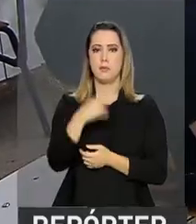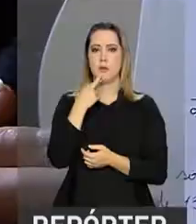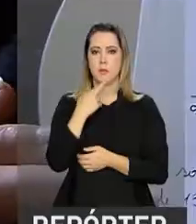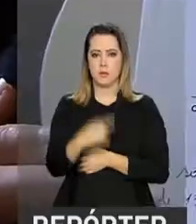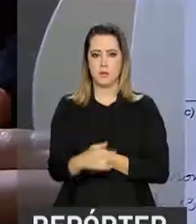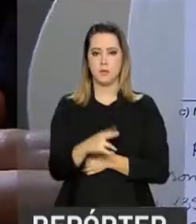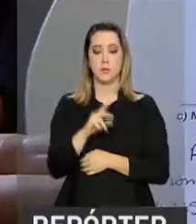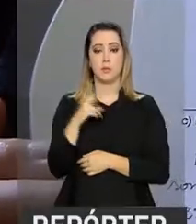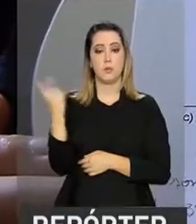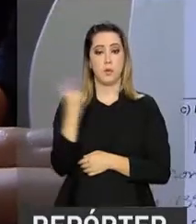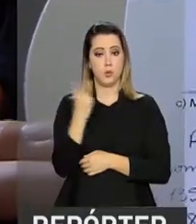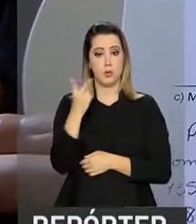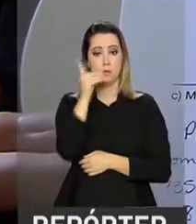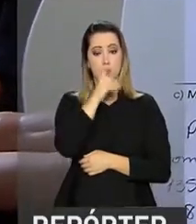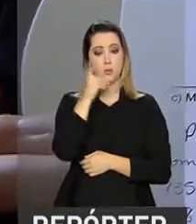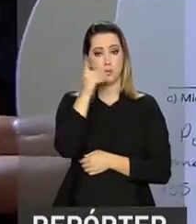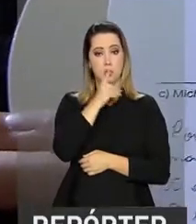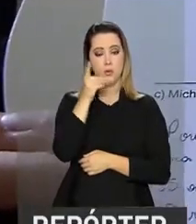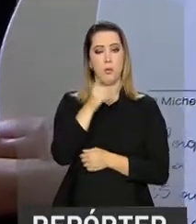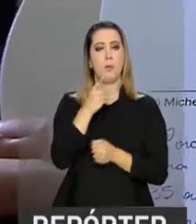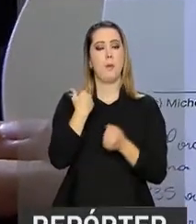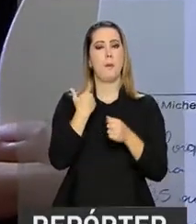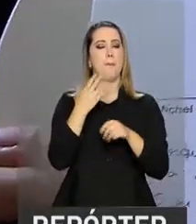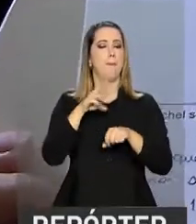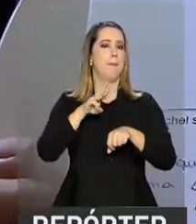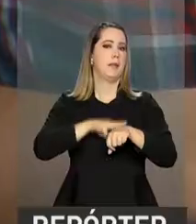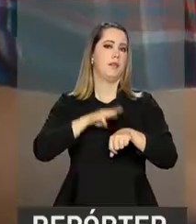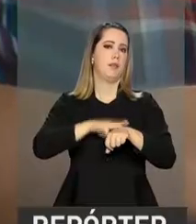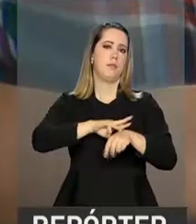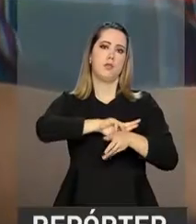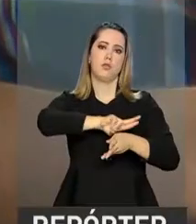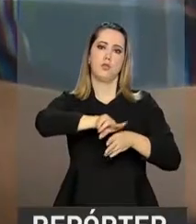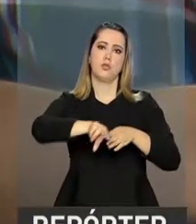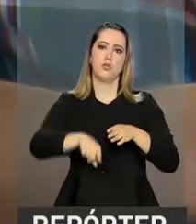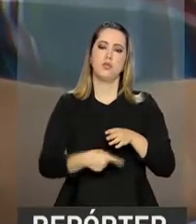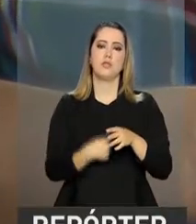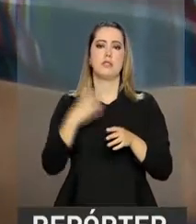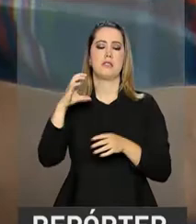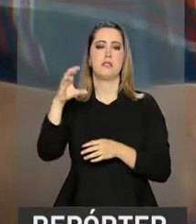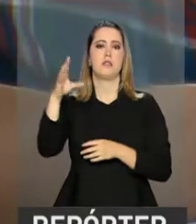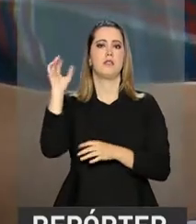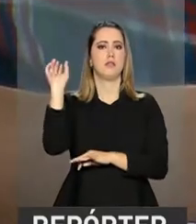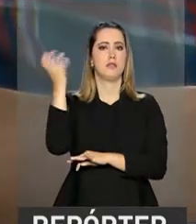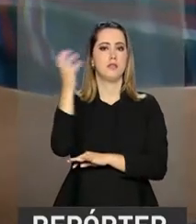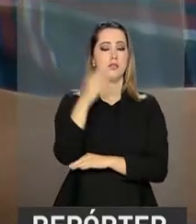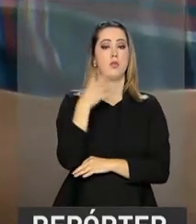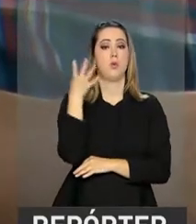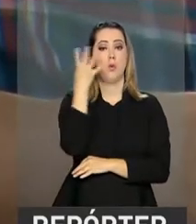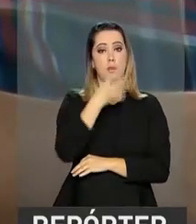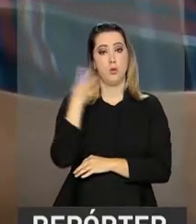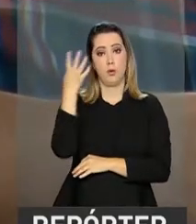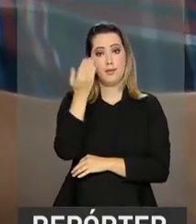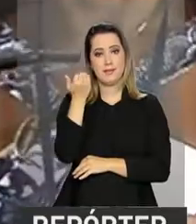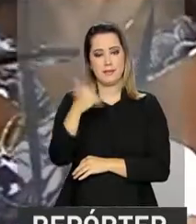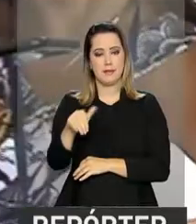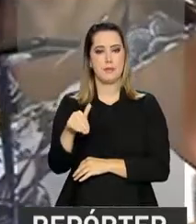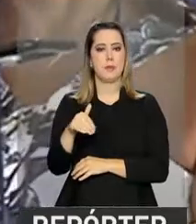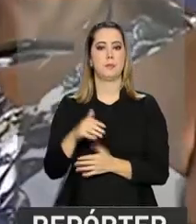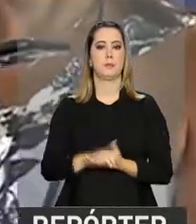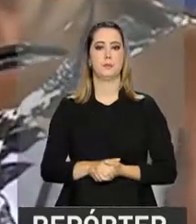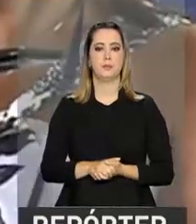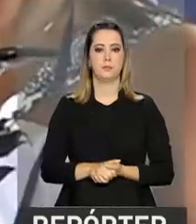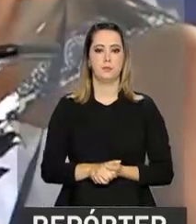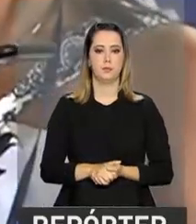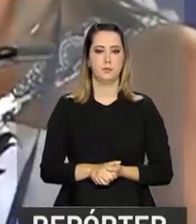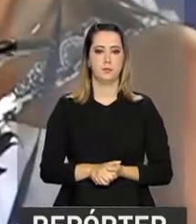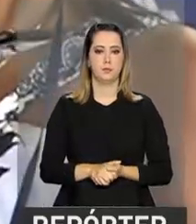questões. No segundo domingo, será o dia das provas de matemática e ciências da natureza, com 4 horas e meia de duração. A estrutura